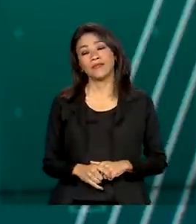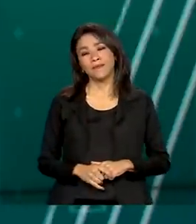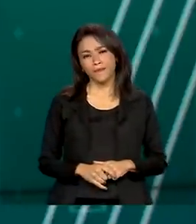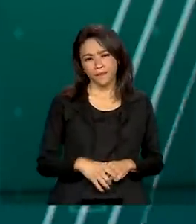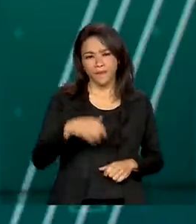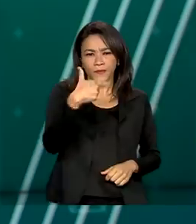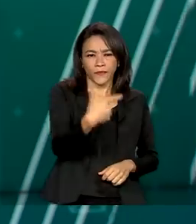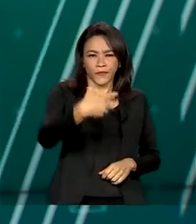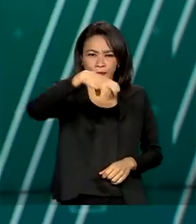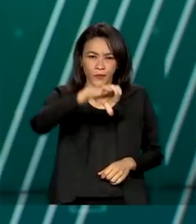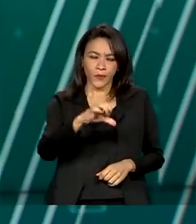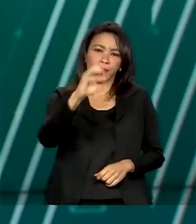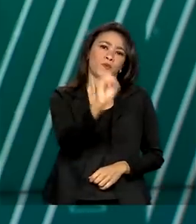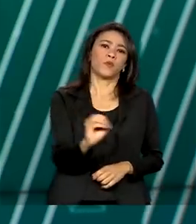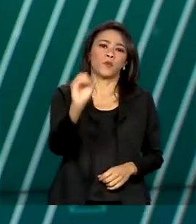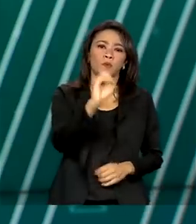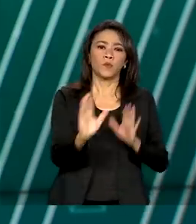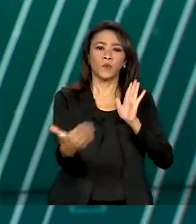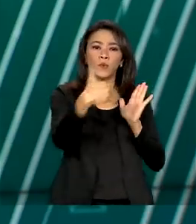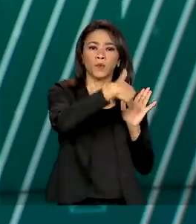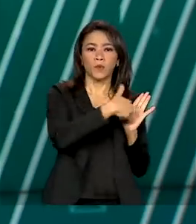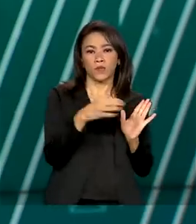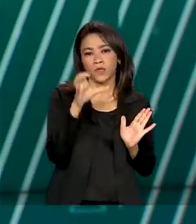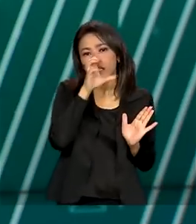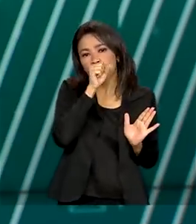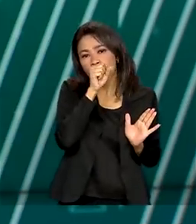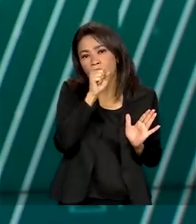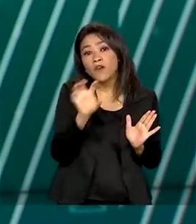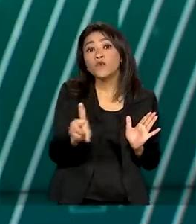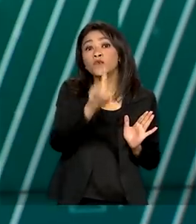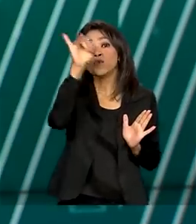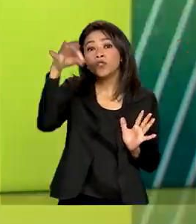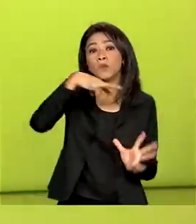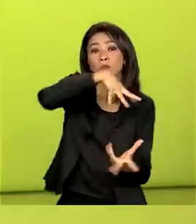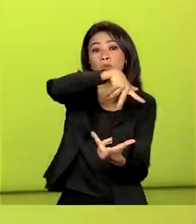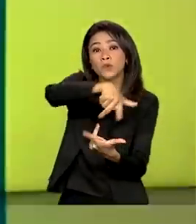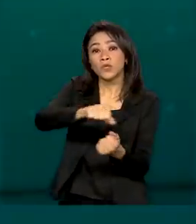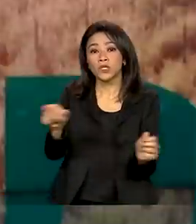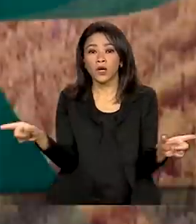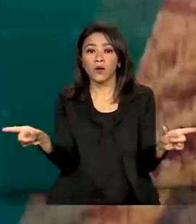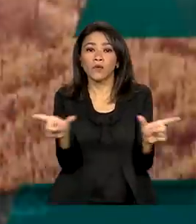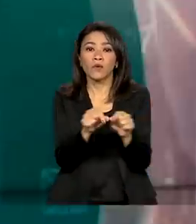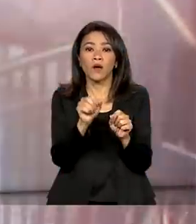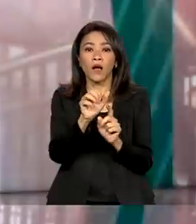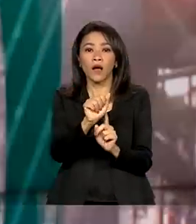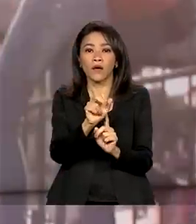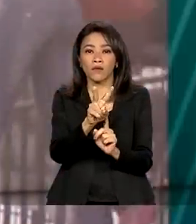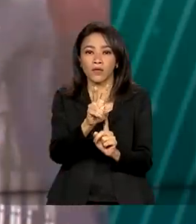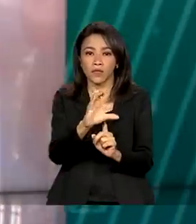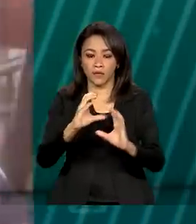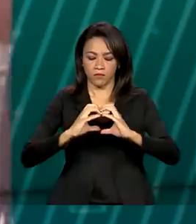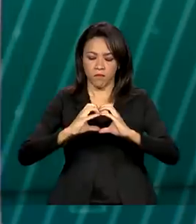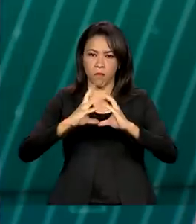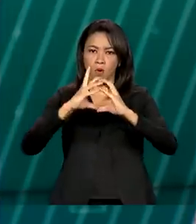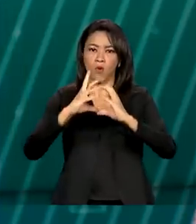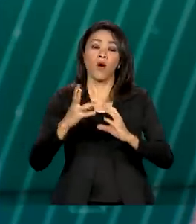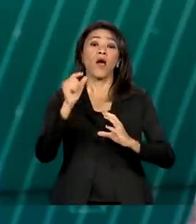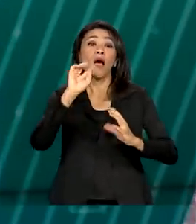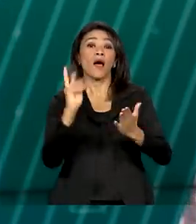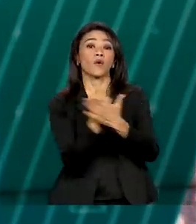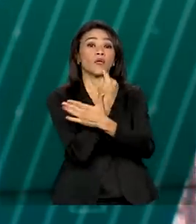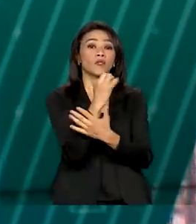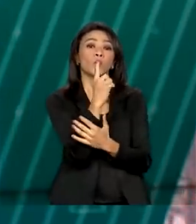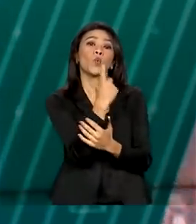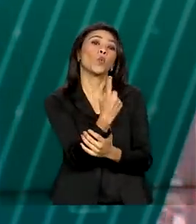29 de outubro, o último sábado, foi o Dia Mundial do AVC. A condição atinge 1 milhão e meio de pessoas